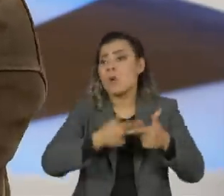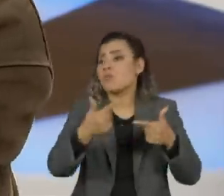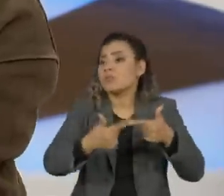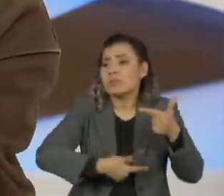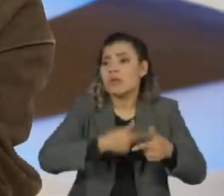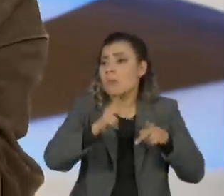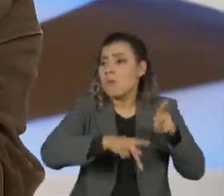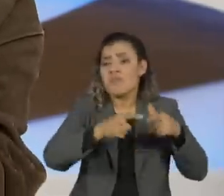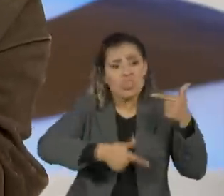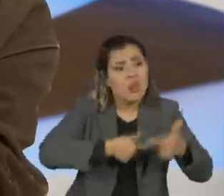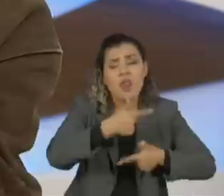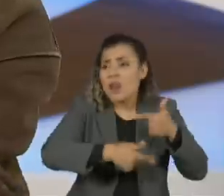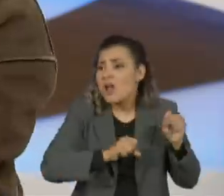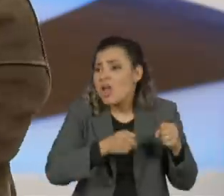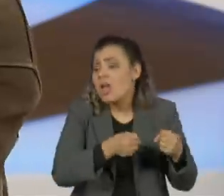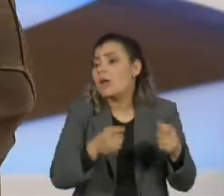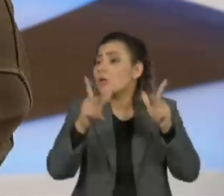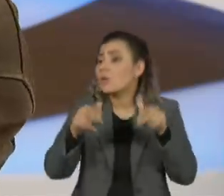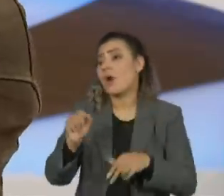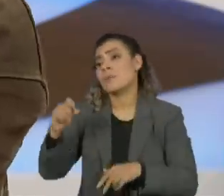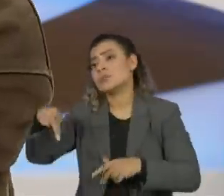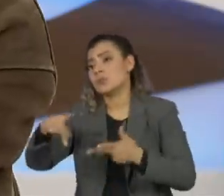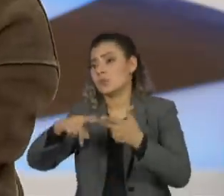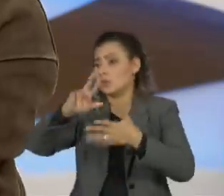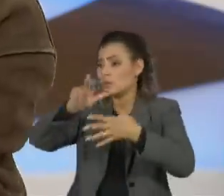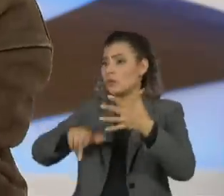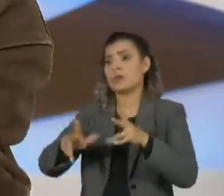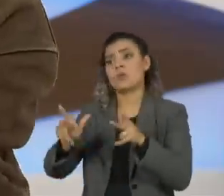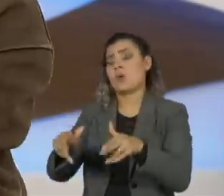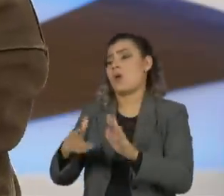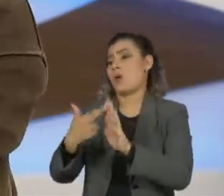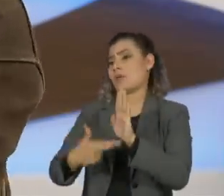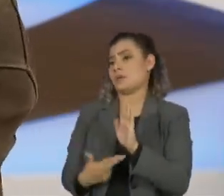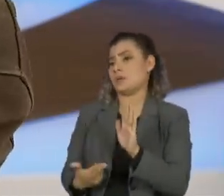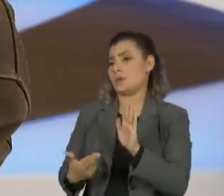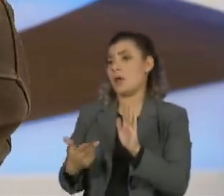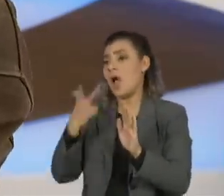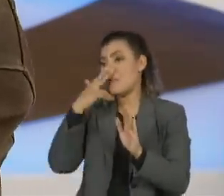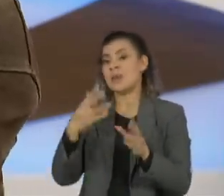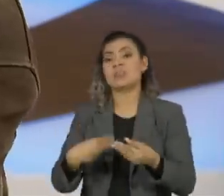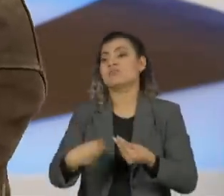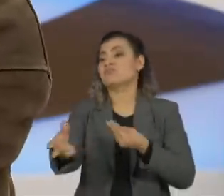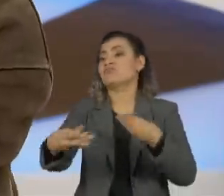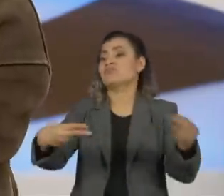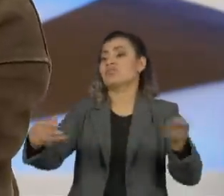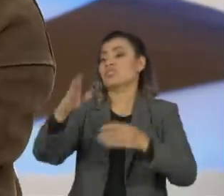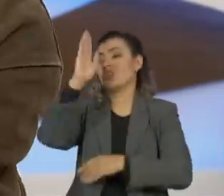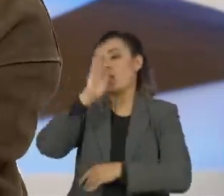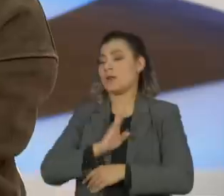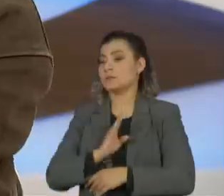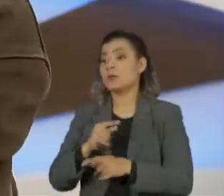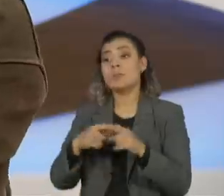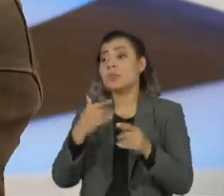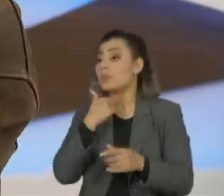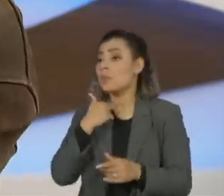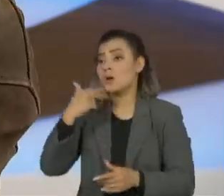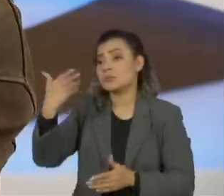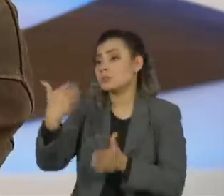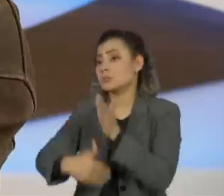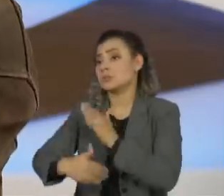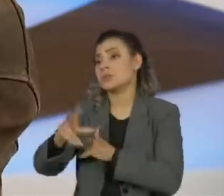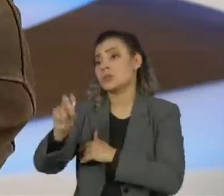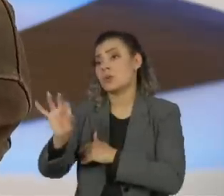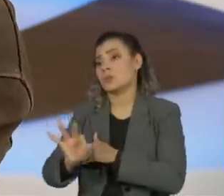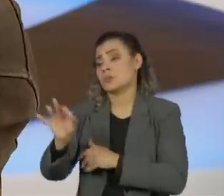então a gente não faz como tem a Previdência, não sei o quê? Você fala assim, dá de graça para as pessoas, mas você não pode tirar 50% dos artistas,